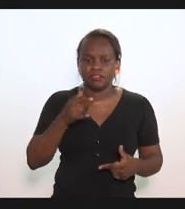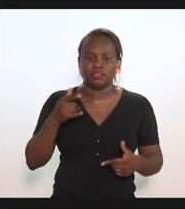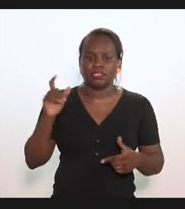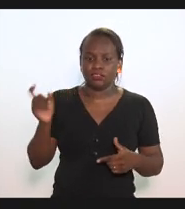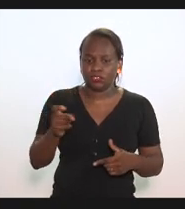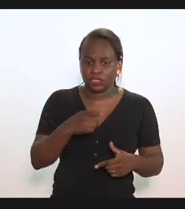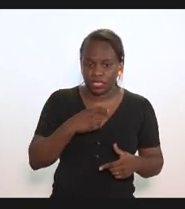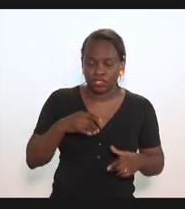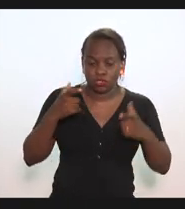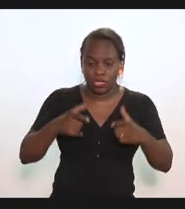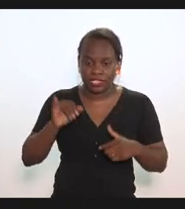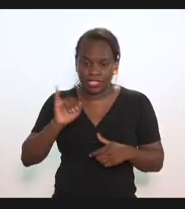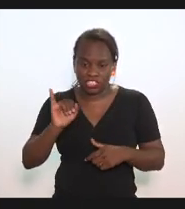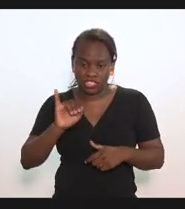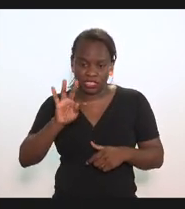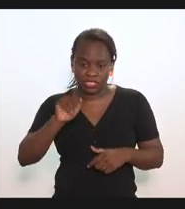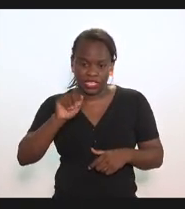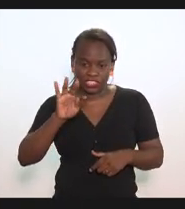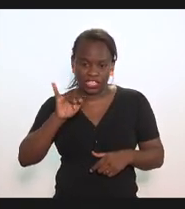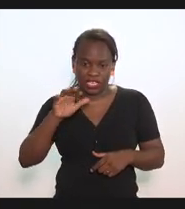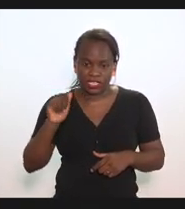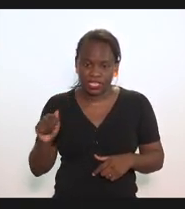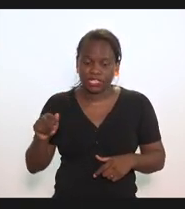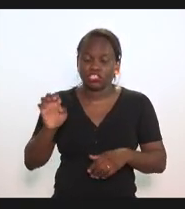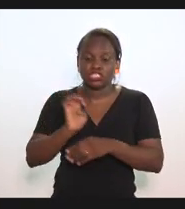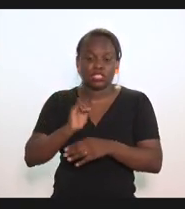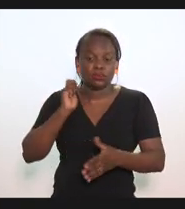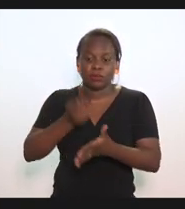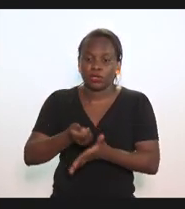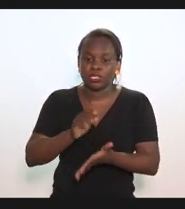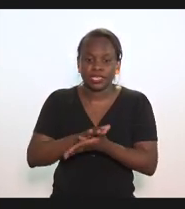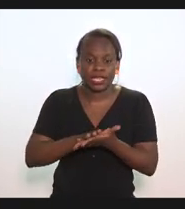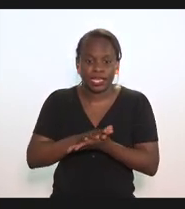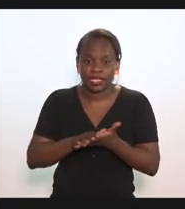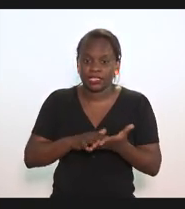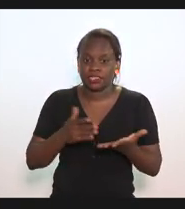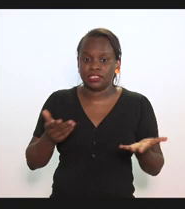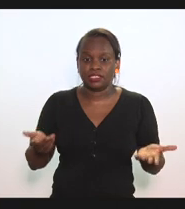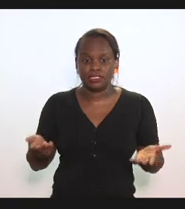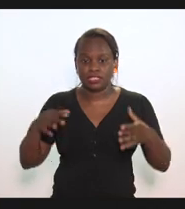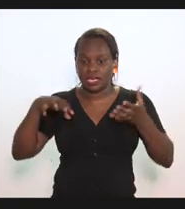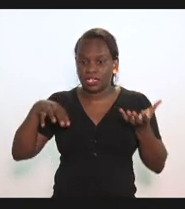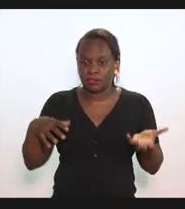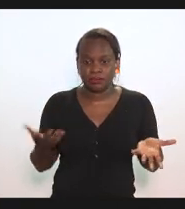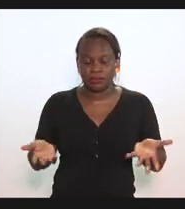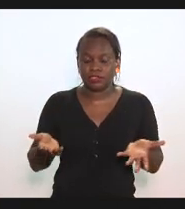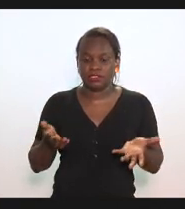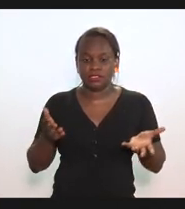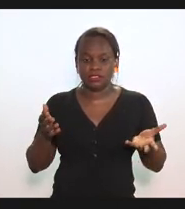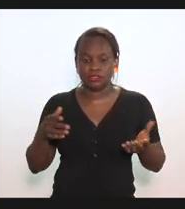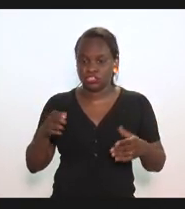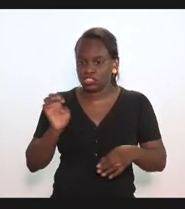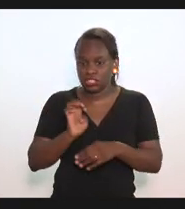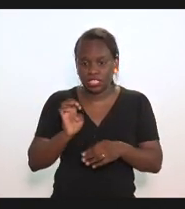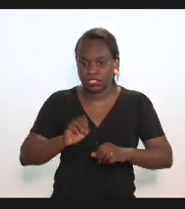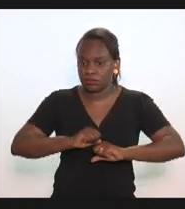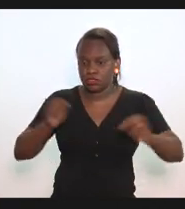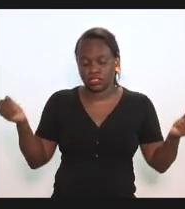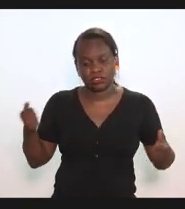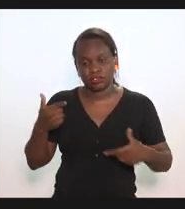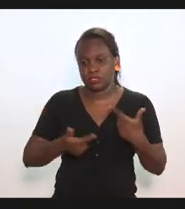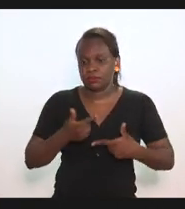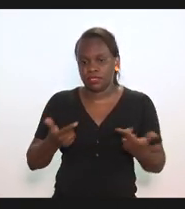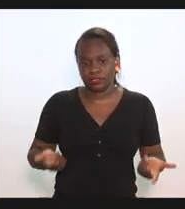de Itatiaia o Estado não pagou nenhum serviço de Câmara tem como um Estado funcionar não tem o